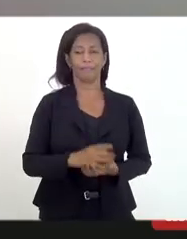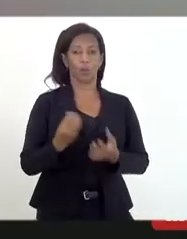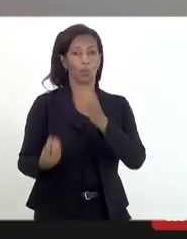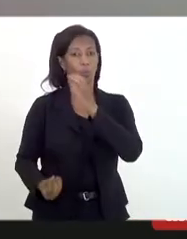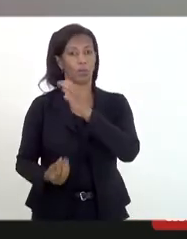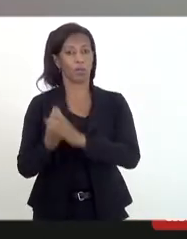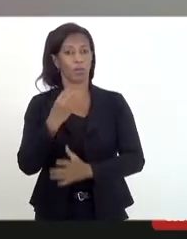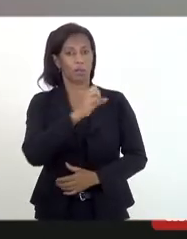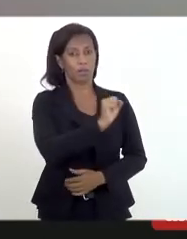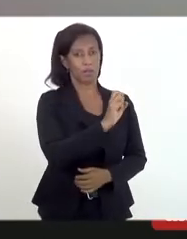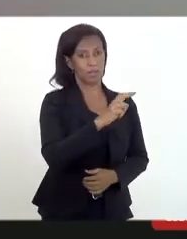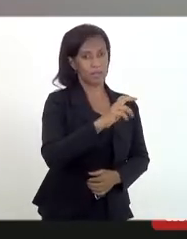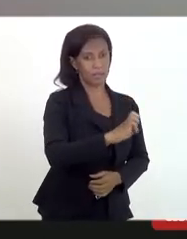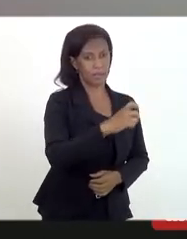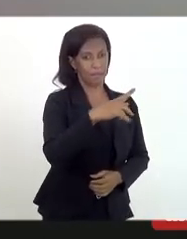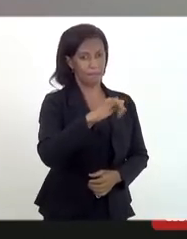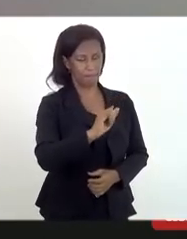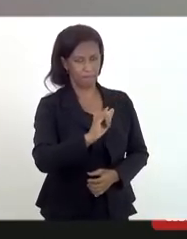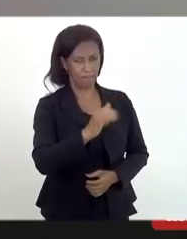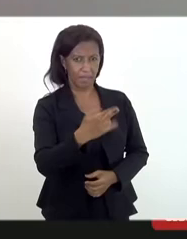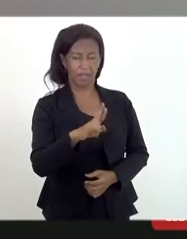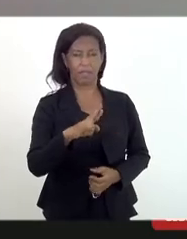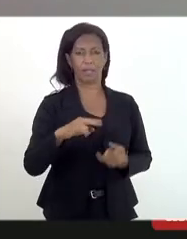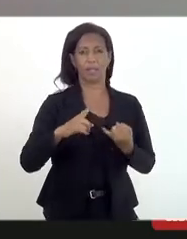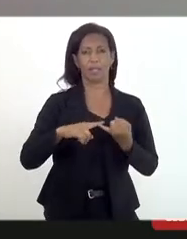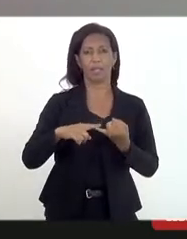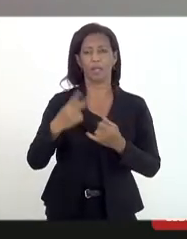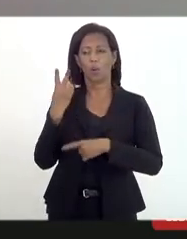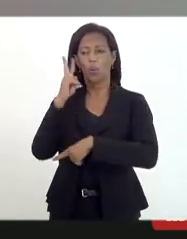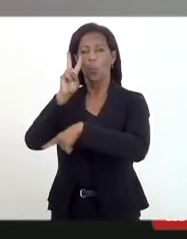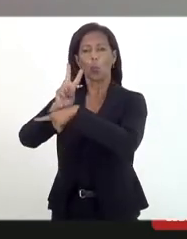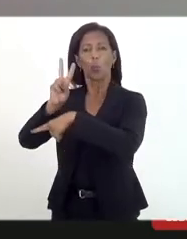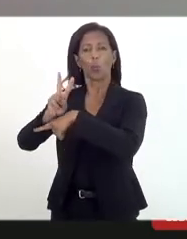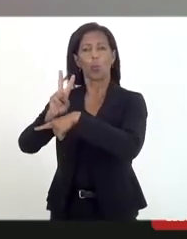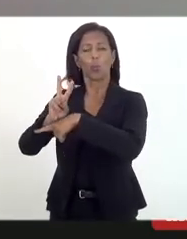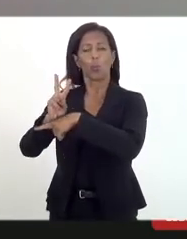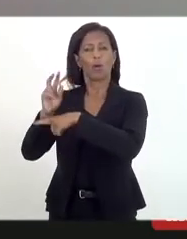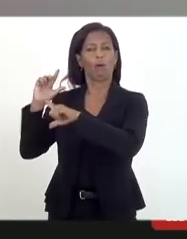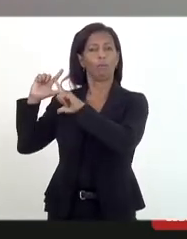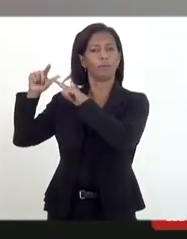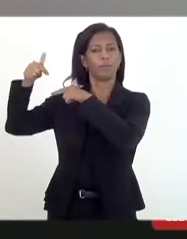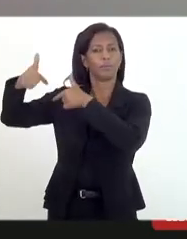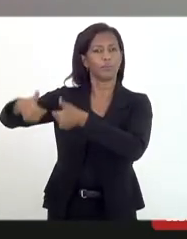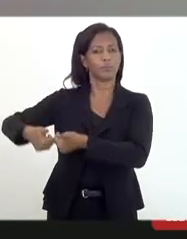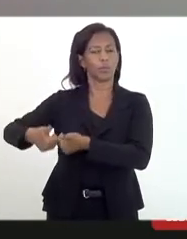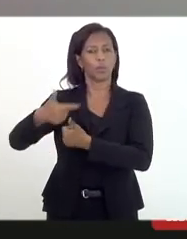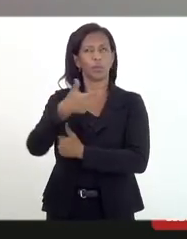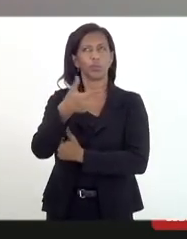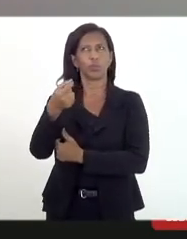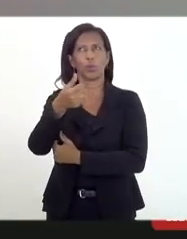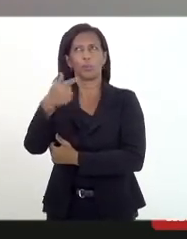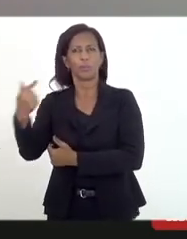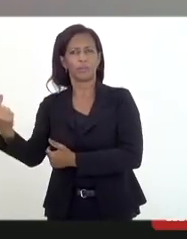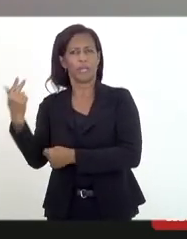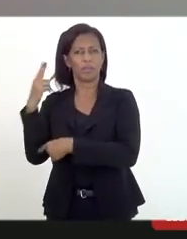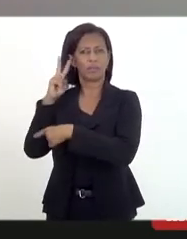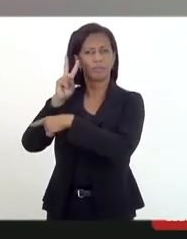com a edição do Decreto 6040, que protege as comunidades tradicionais, a partir de 2007,